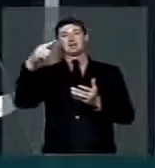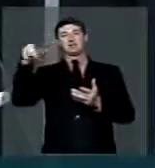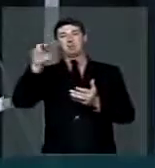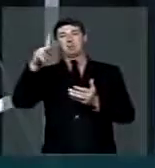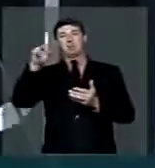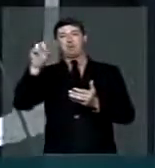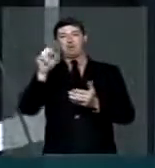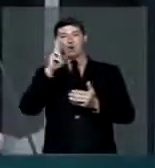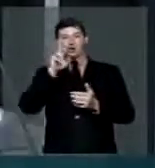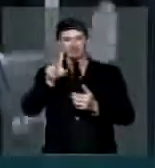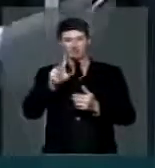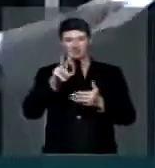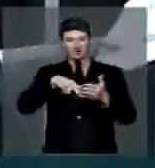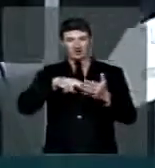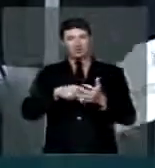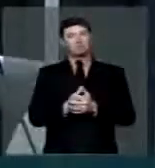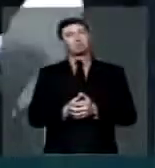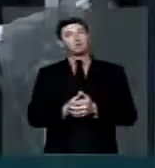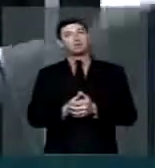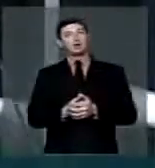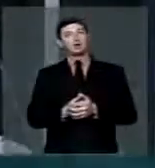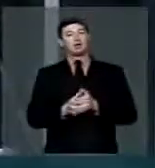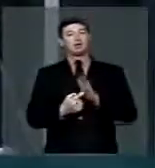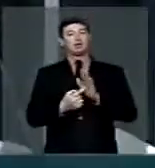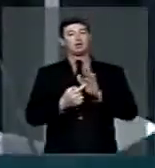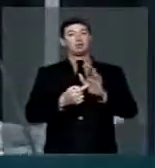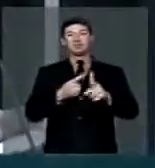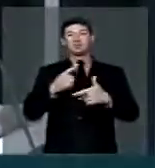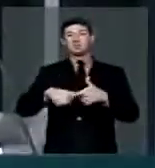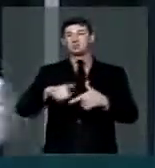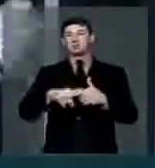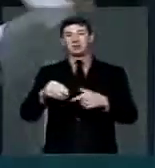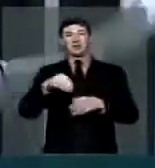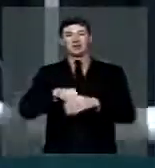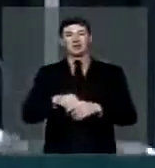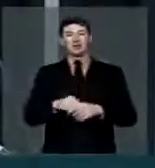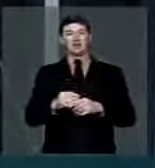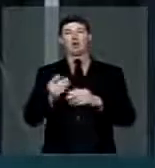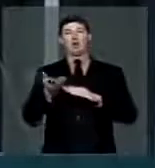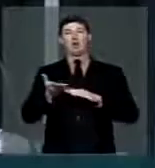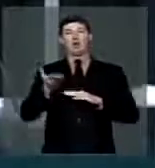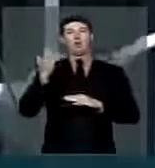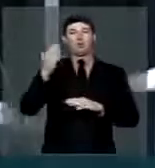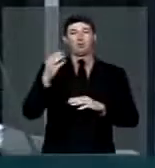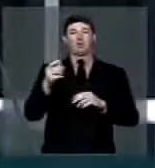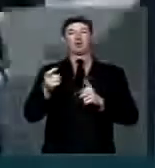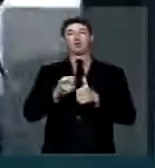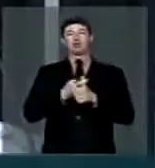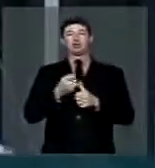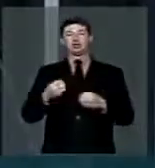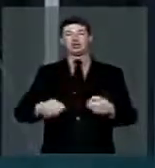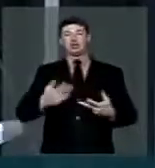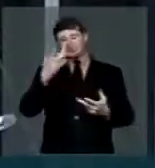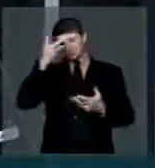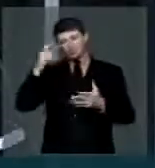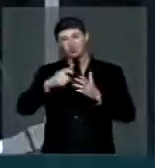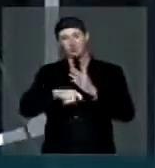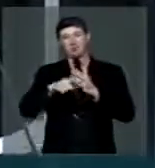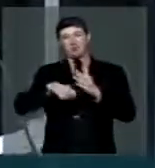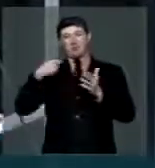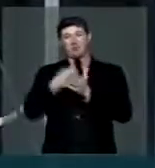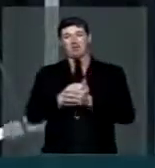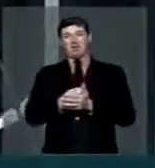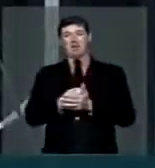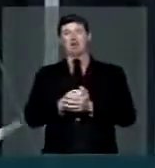excelente deve ter lido, revelou o caos da fundação, o aumento de despesa que o contribuinte maranhense